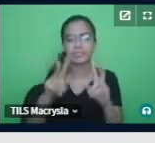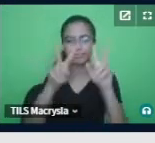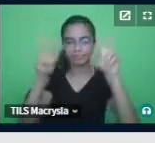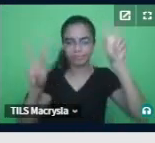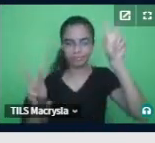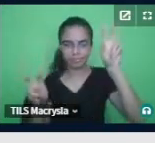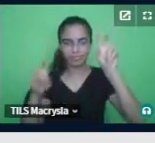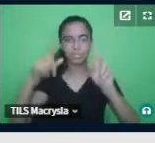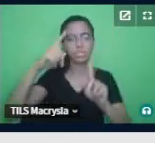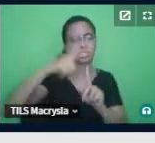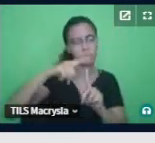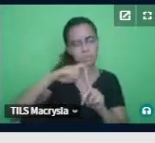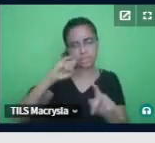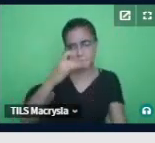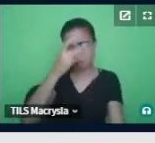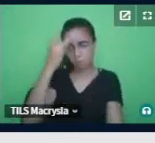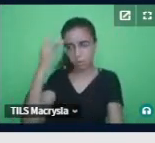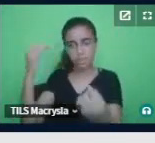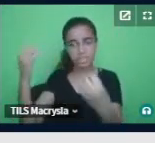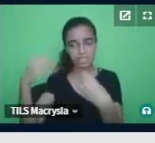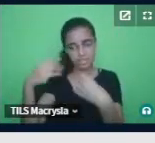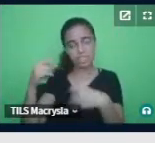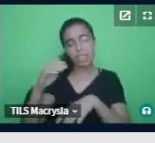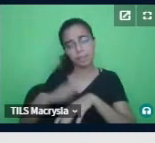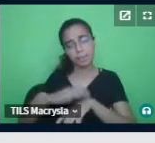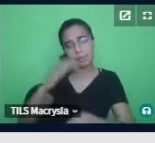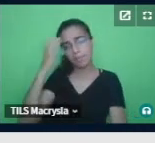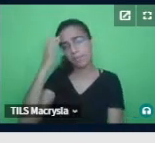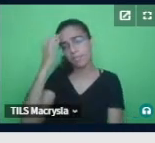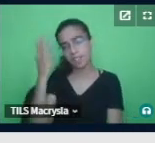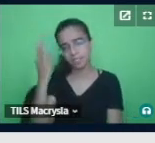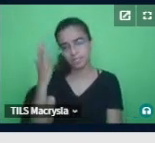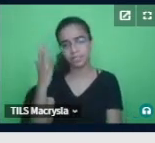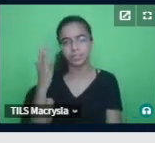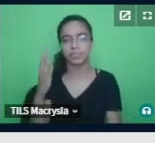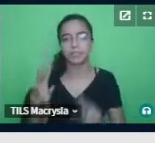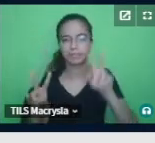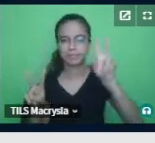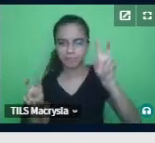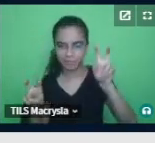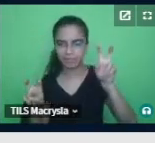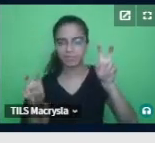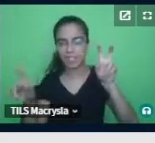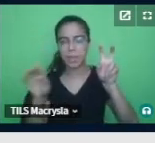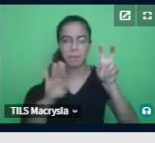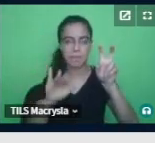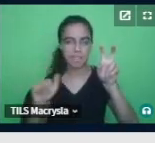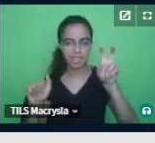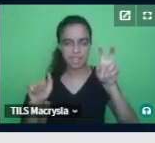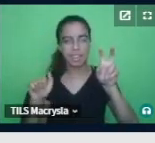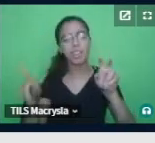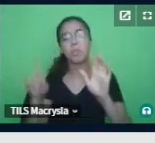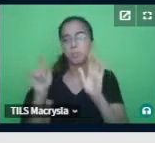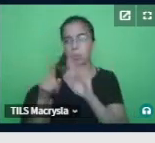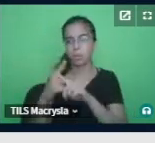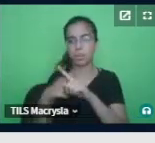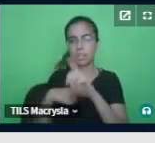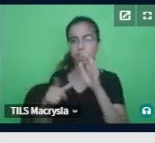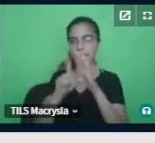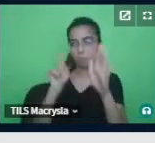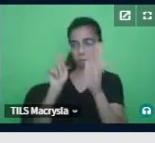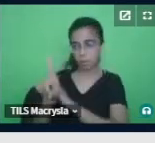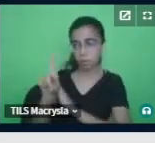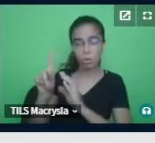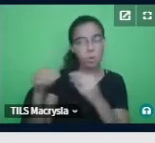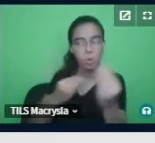ensinar fica mais fácil, eu perguntei para ela o ela tinha achado da experiência da pesquisa, e a primeira coisa que ela falou,